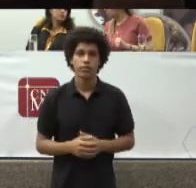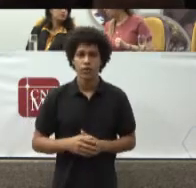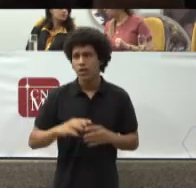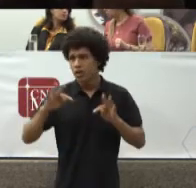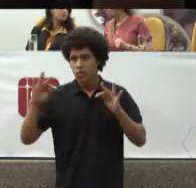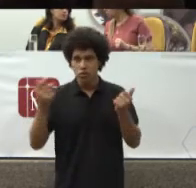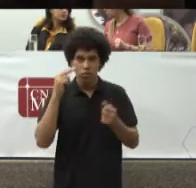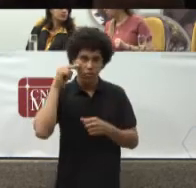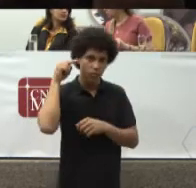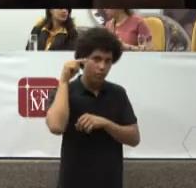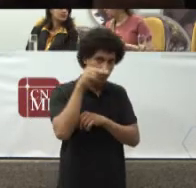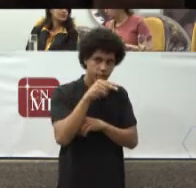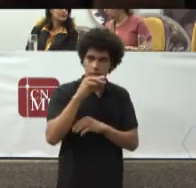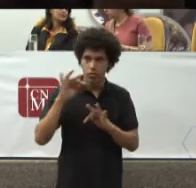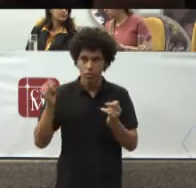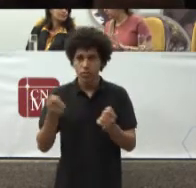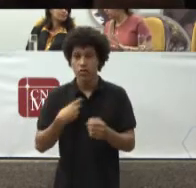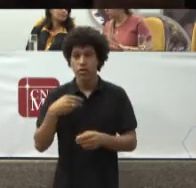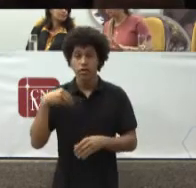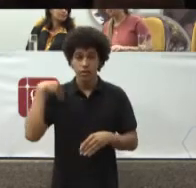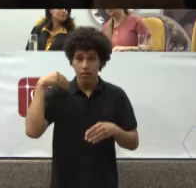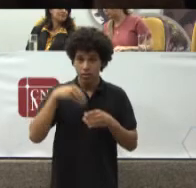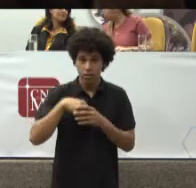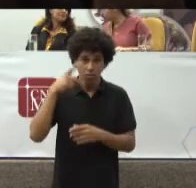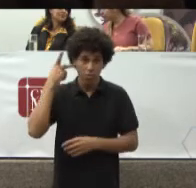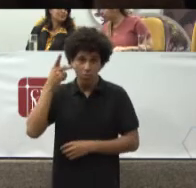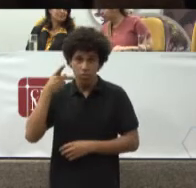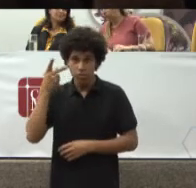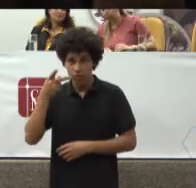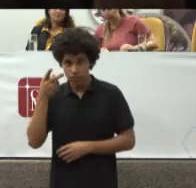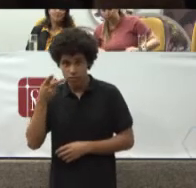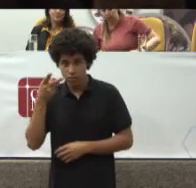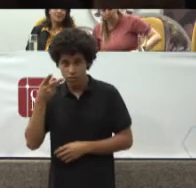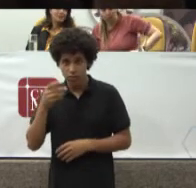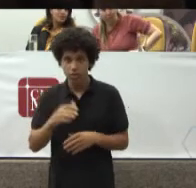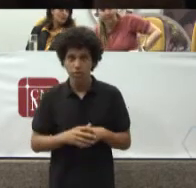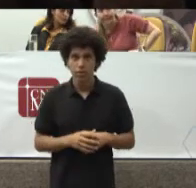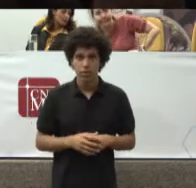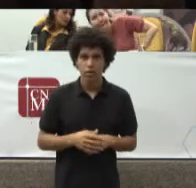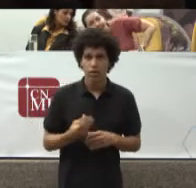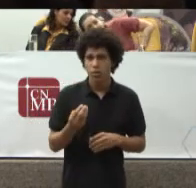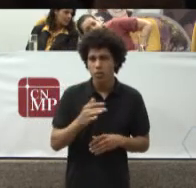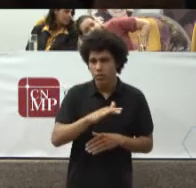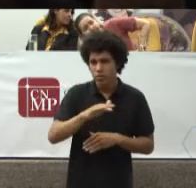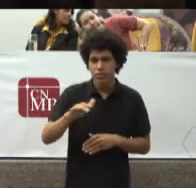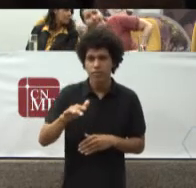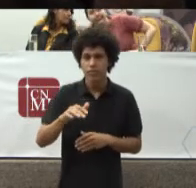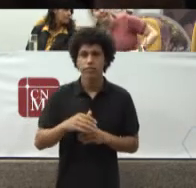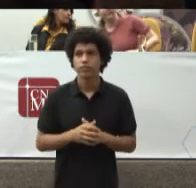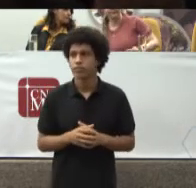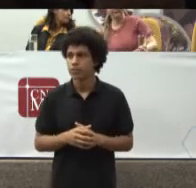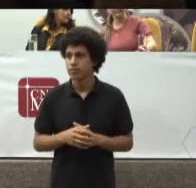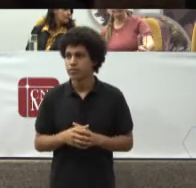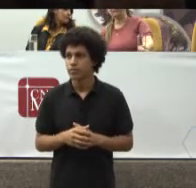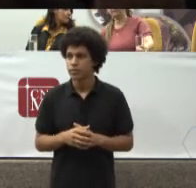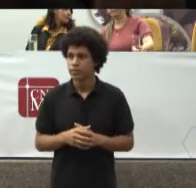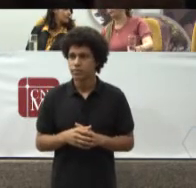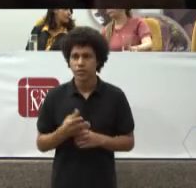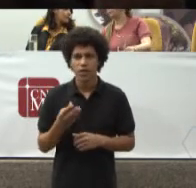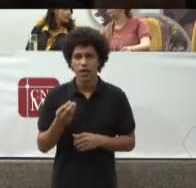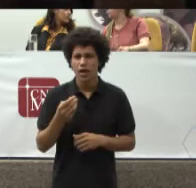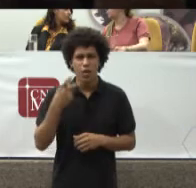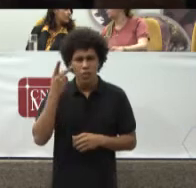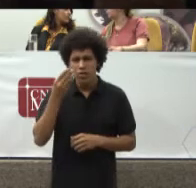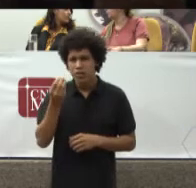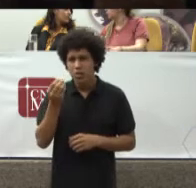Que a política inicial Era muito Ela era muito